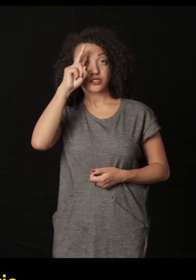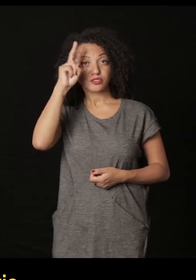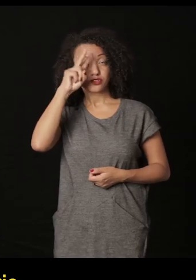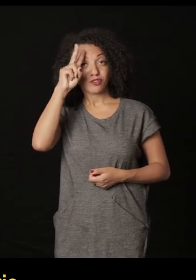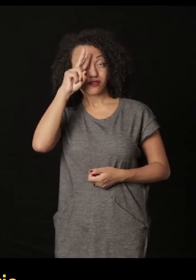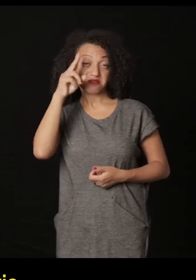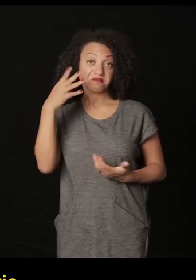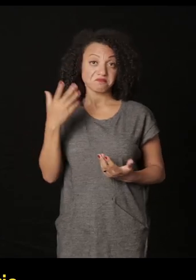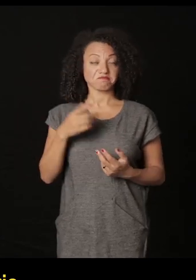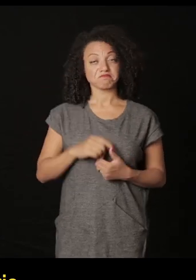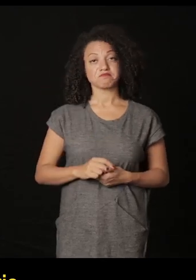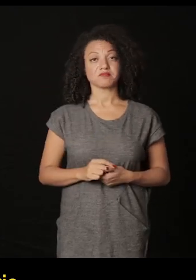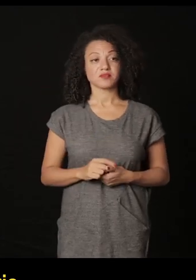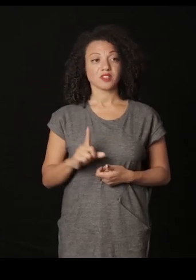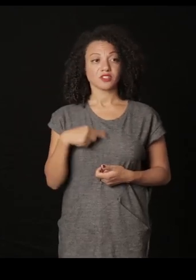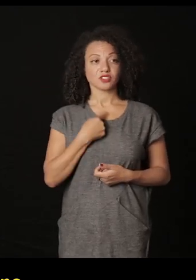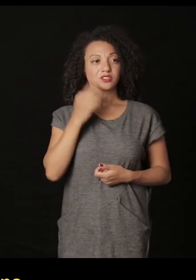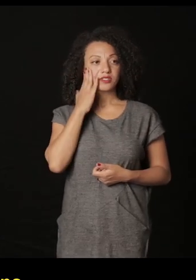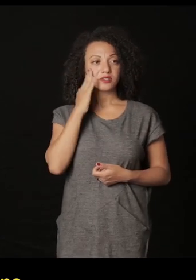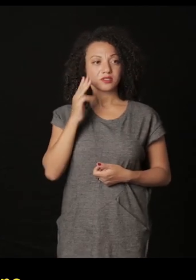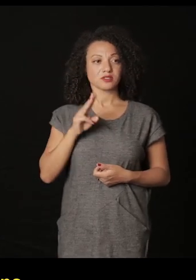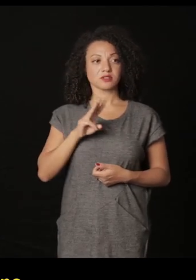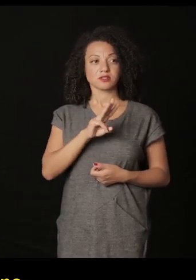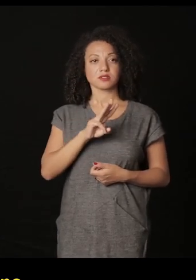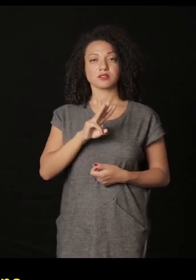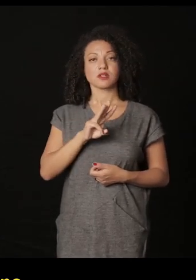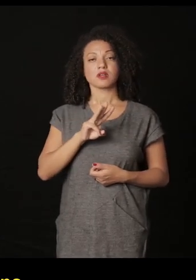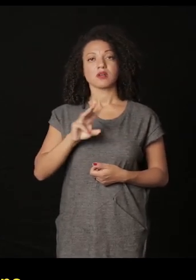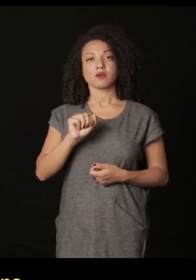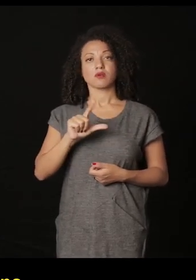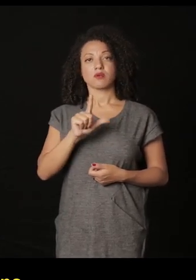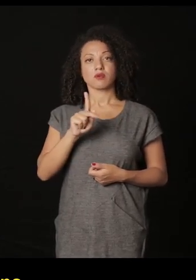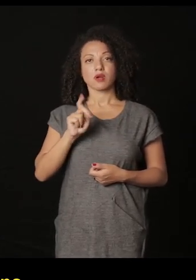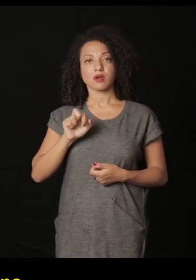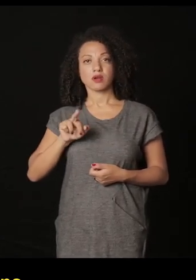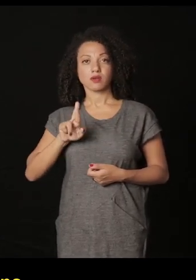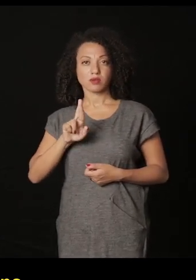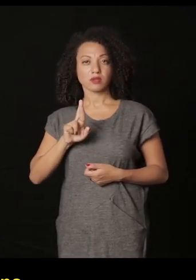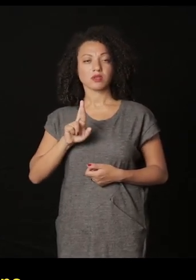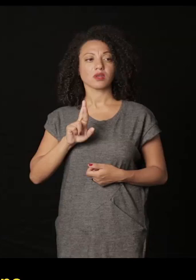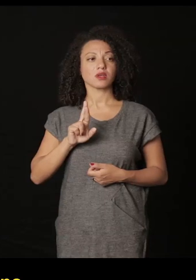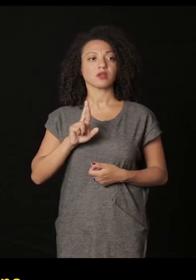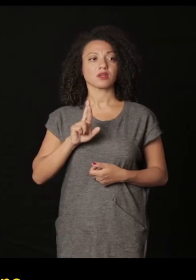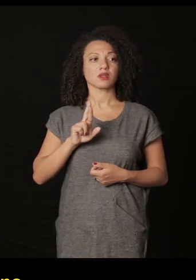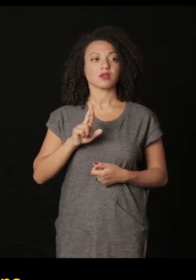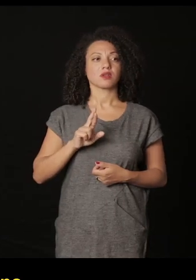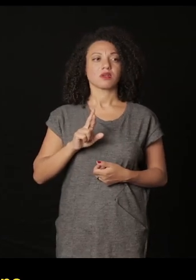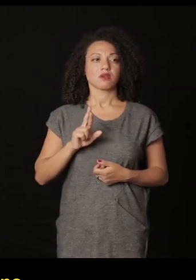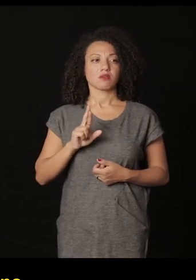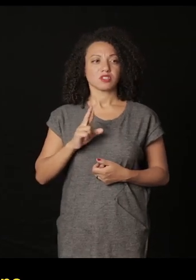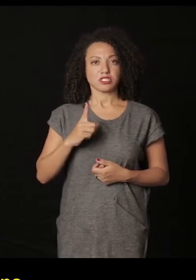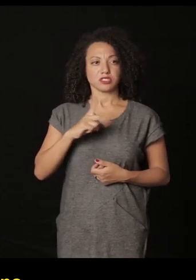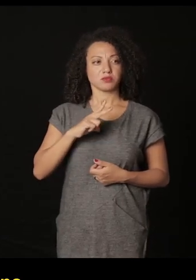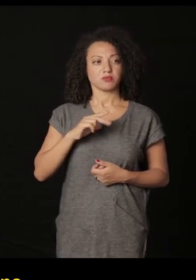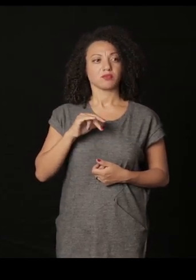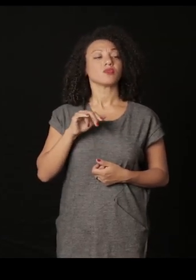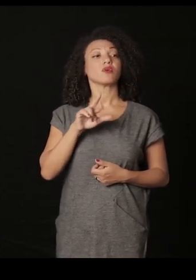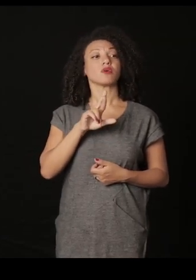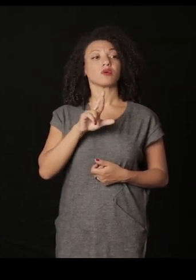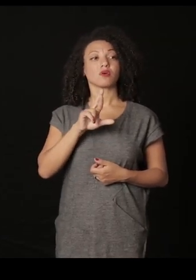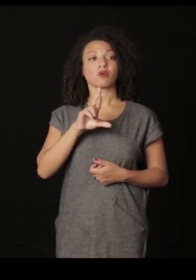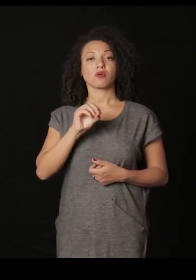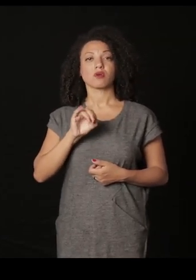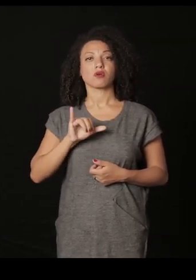teorias da história sabemos que Volker Evans como colaborador íntimo de Roy Stryker